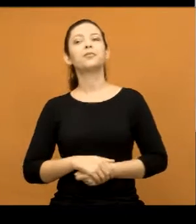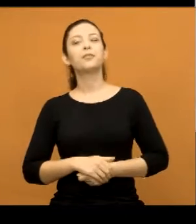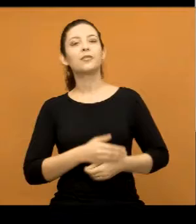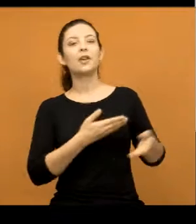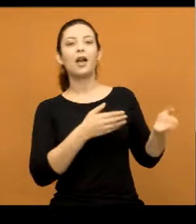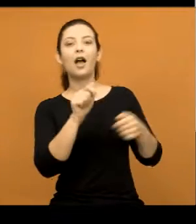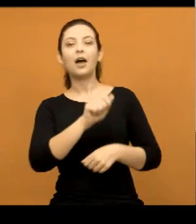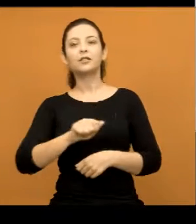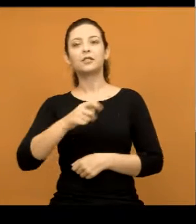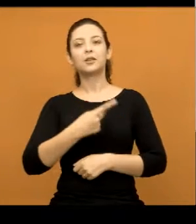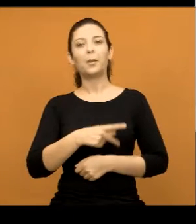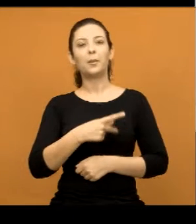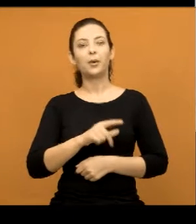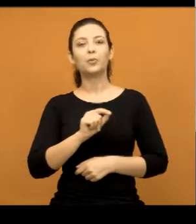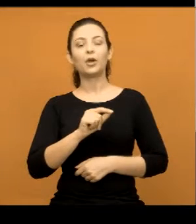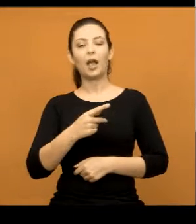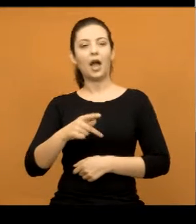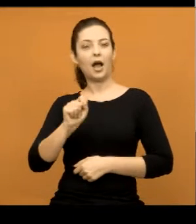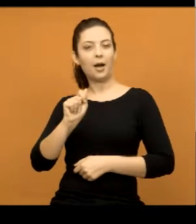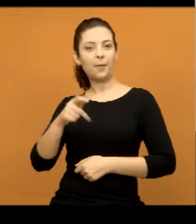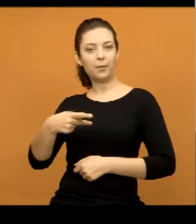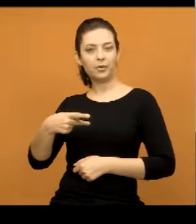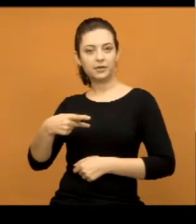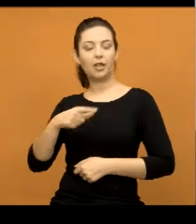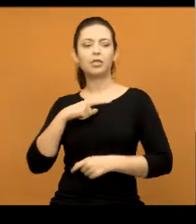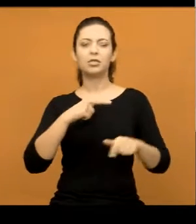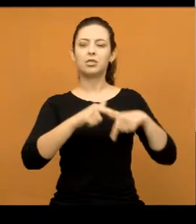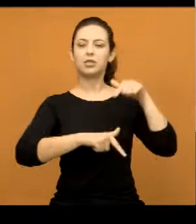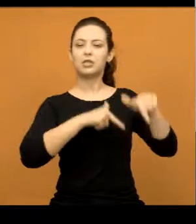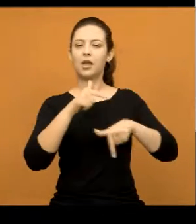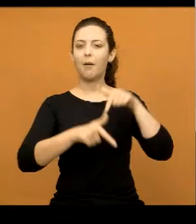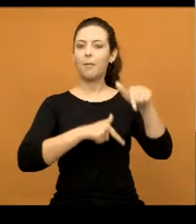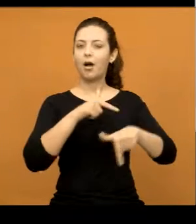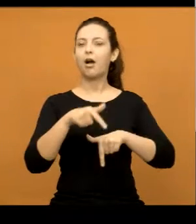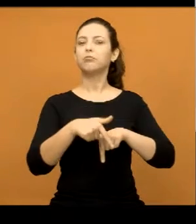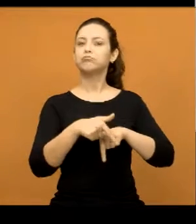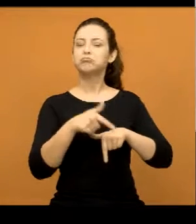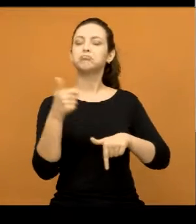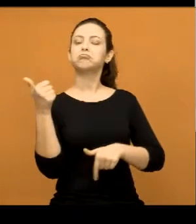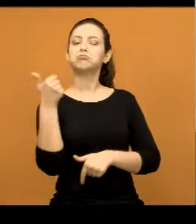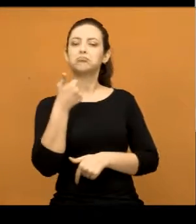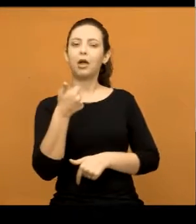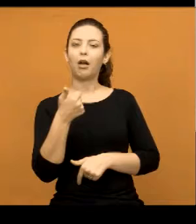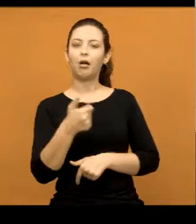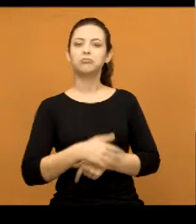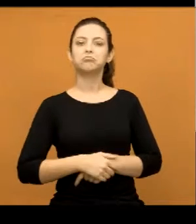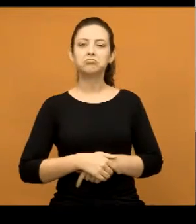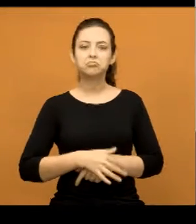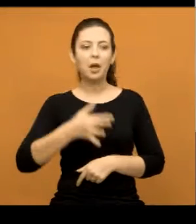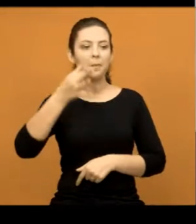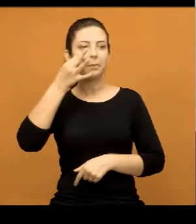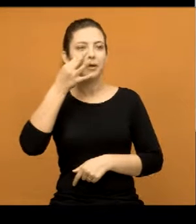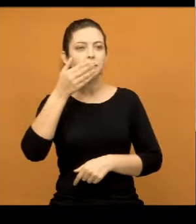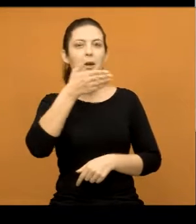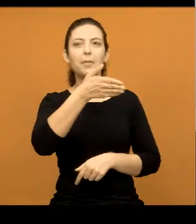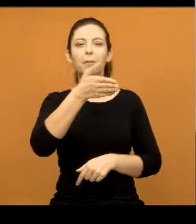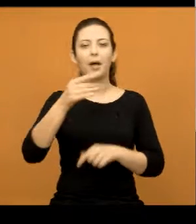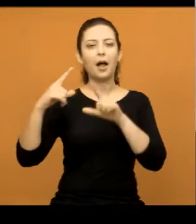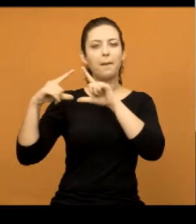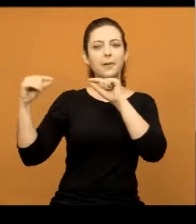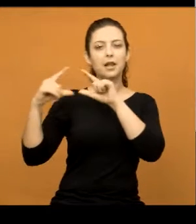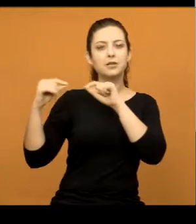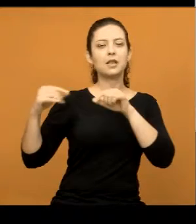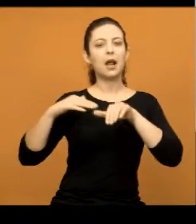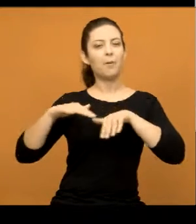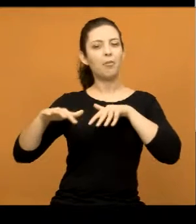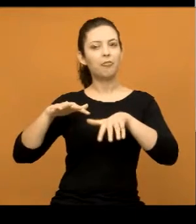da Associação dos Aposentados, tem um trabalho muito bacana, é um senhor muito presente, está sempre lá em Brasília, nos